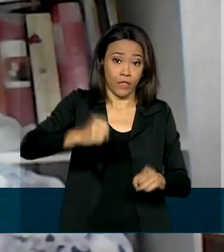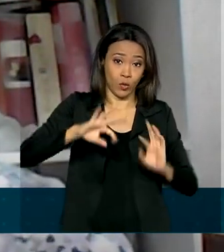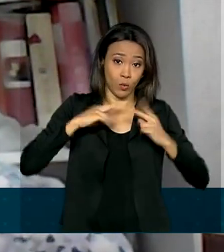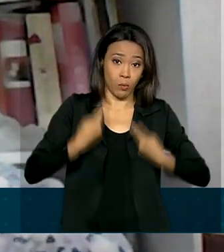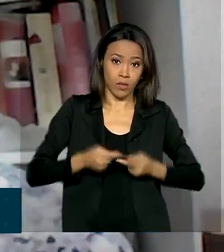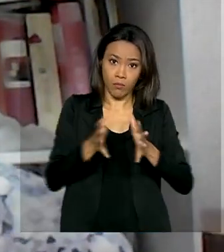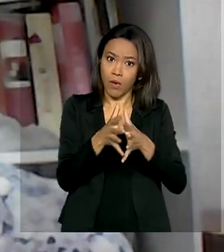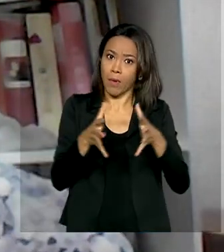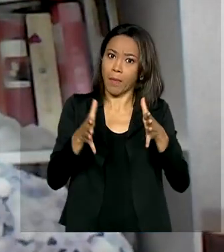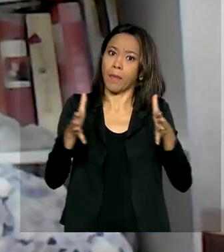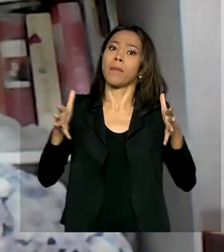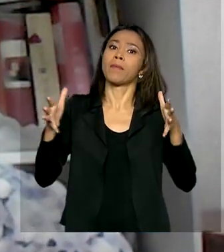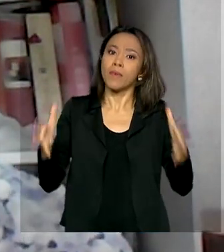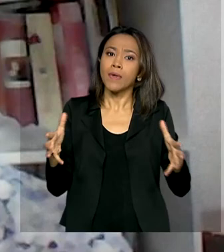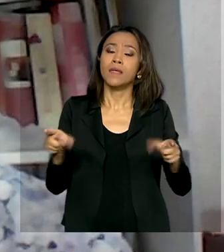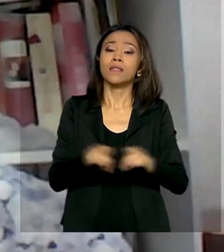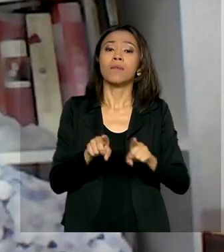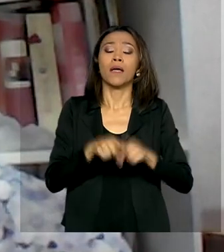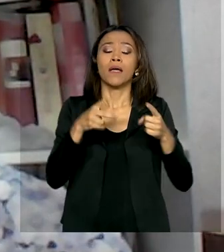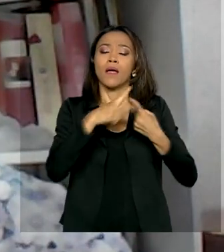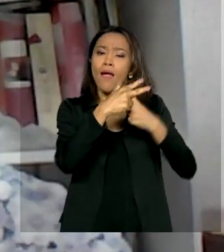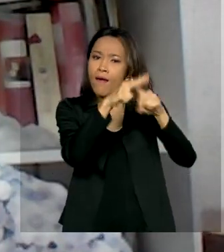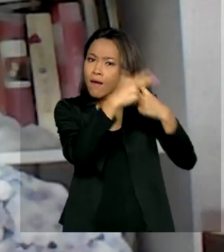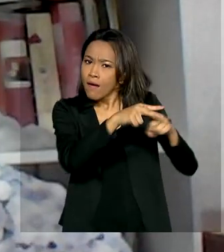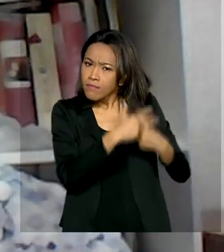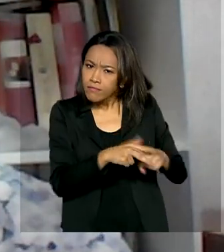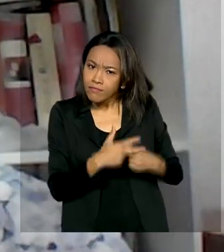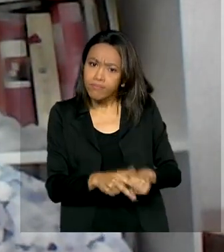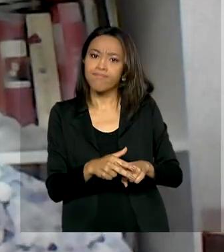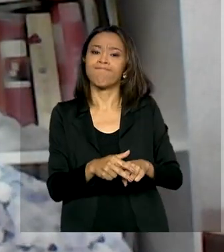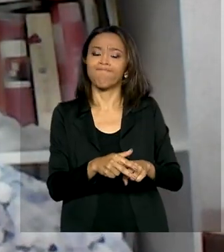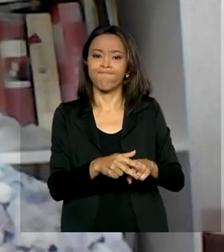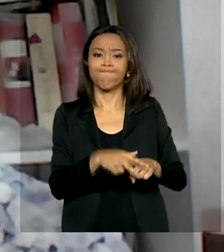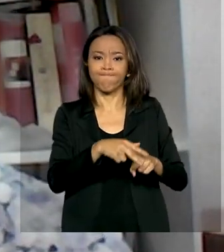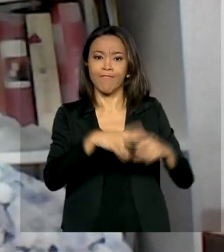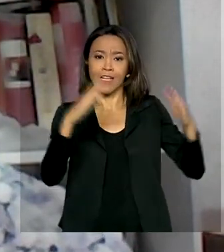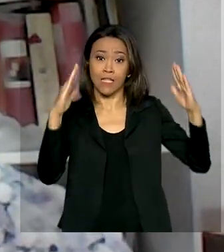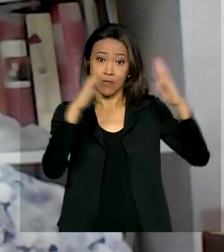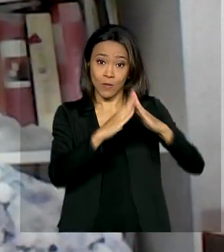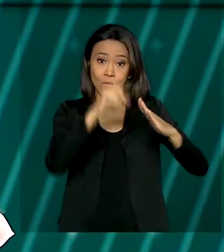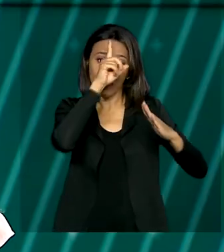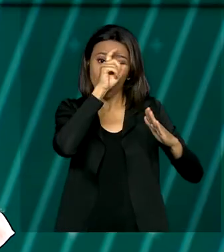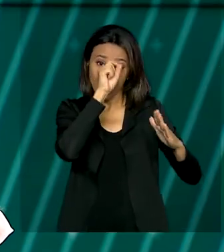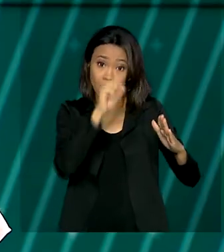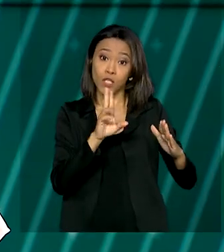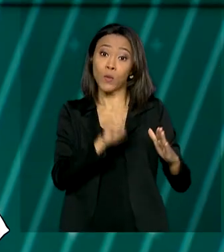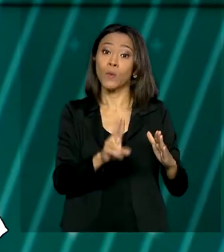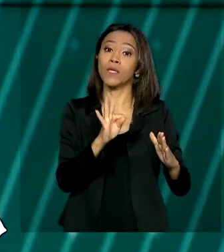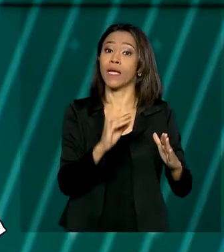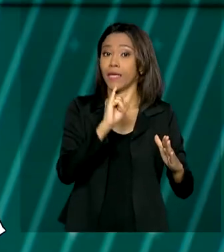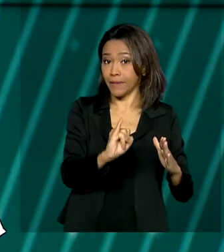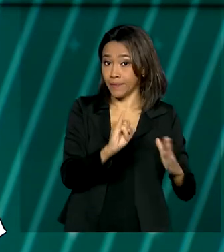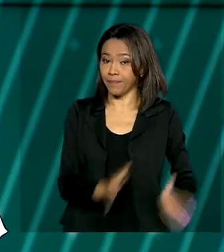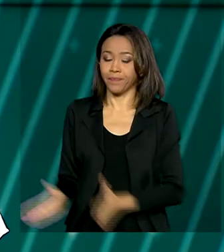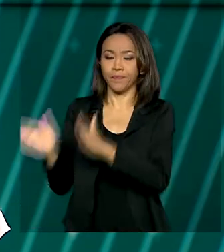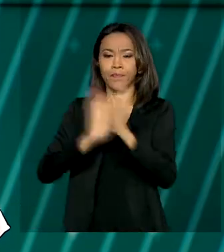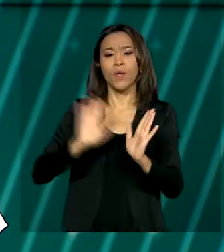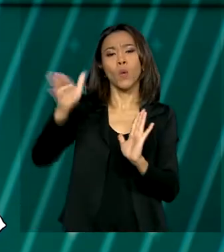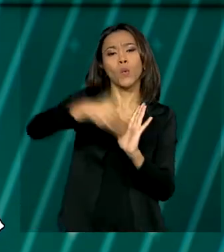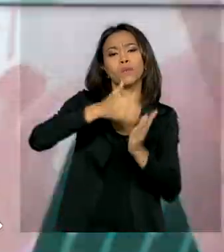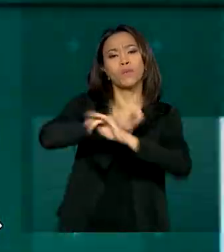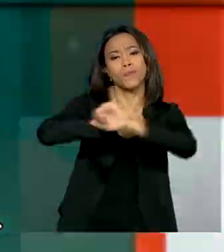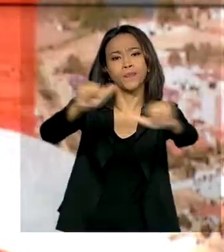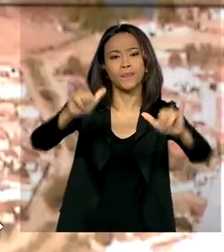além de reforma das unidades de UTI neonatal. E agora uma última notícia.